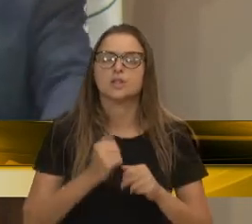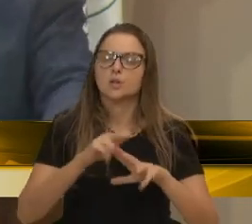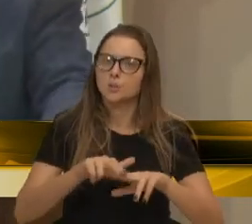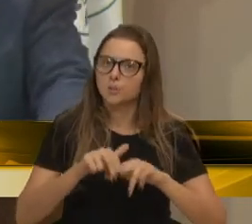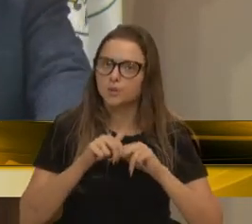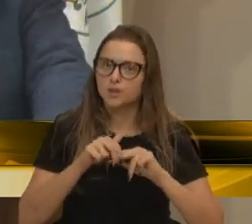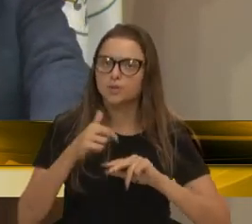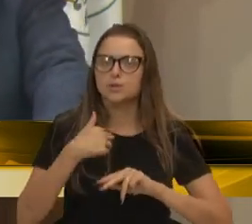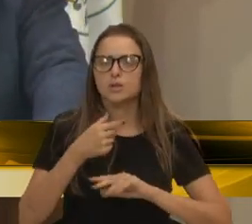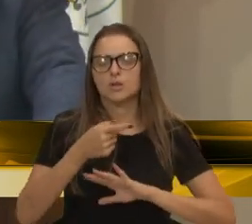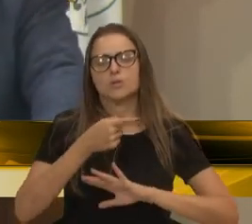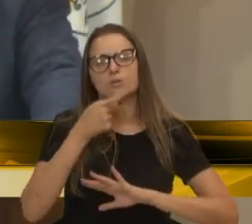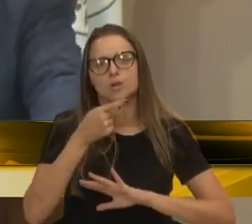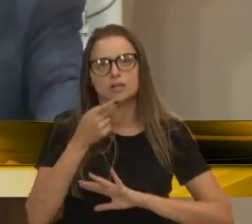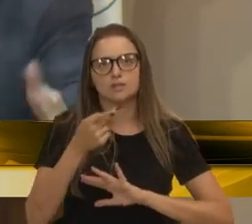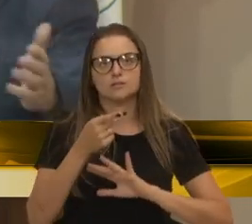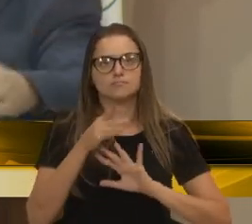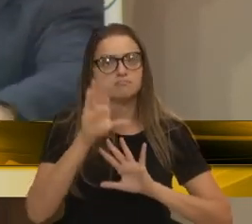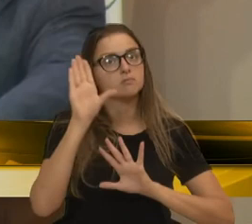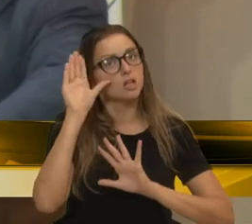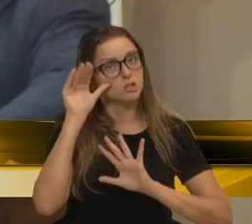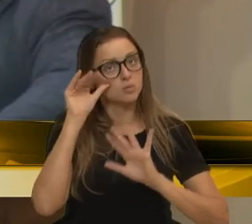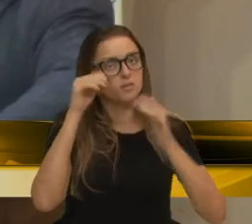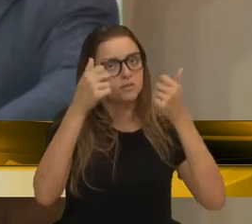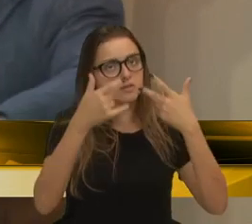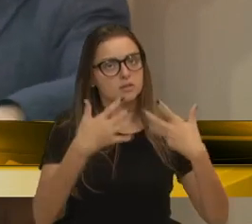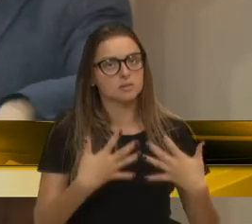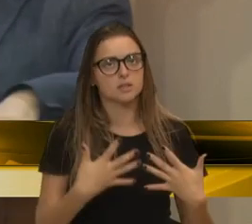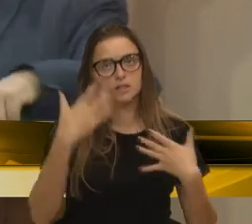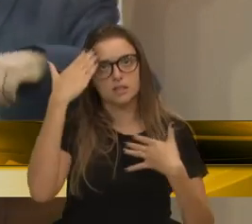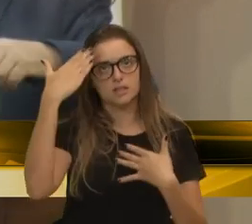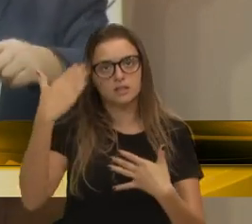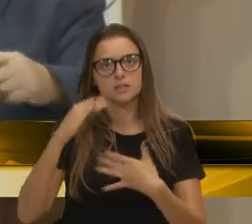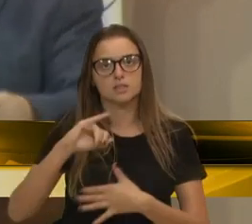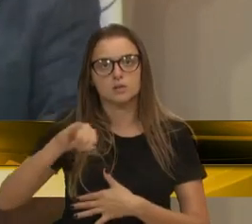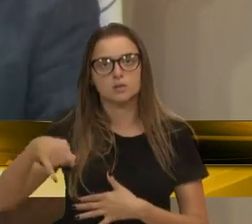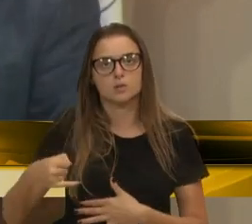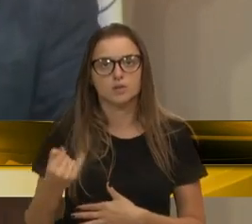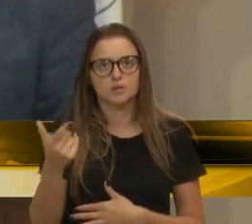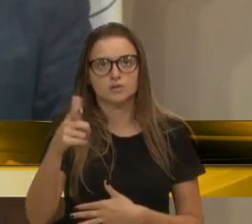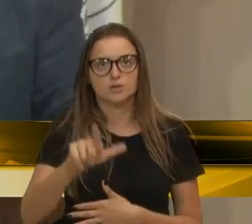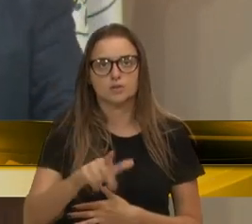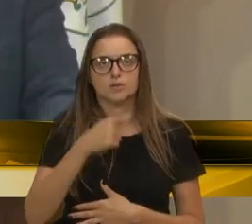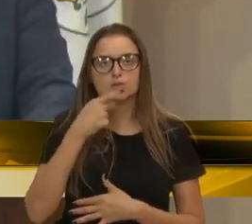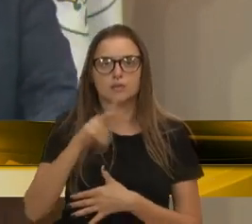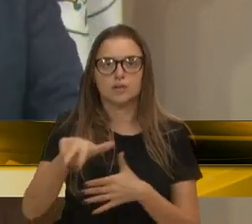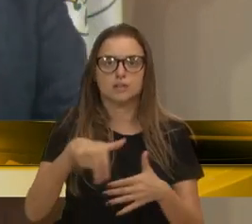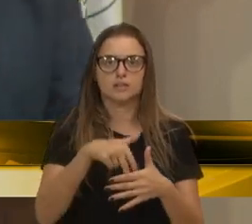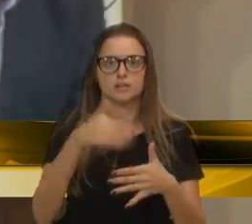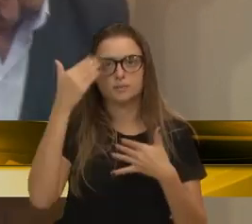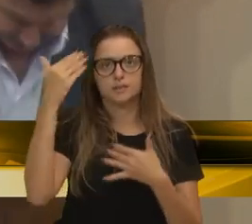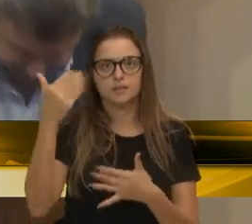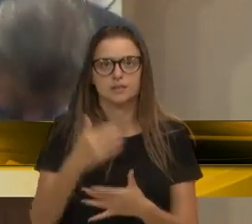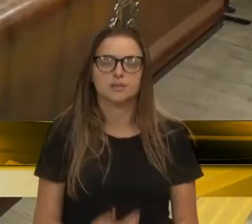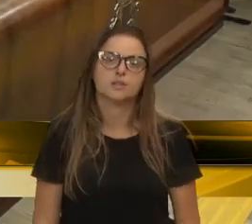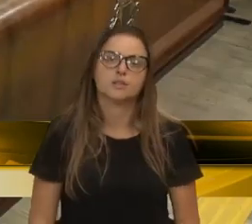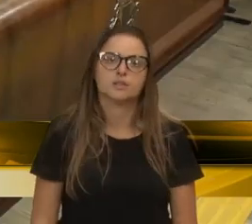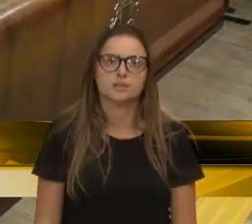Essas observações agradecendo a oportunidade mais uma vez de manifestar nesse plenário. Muito obrigado.